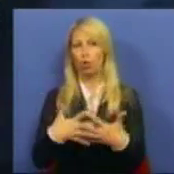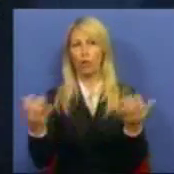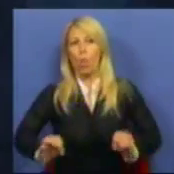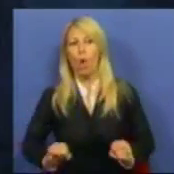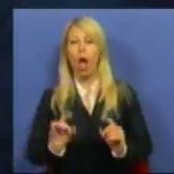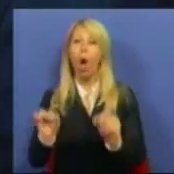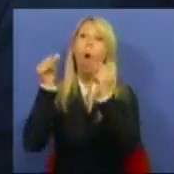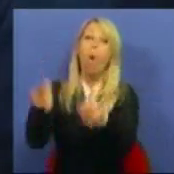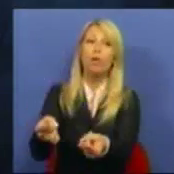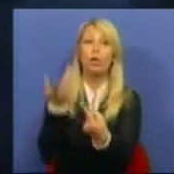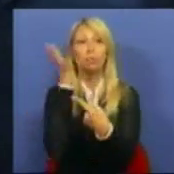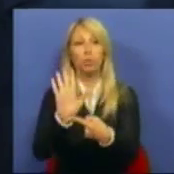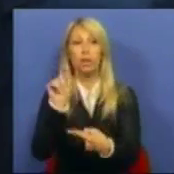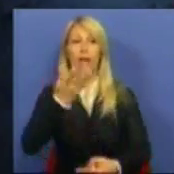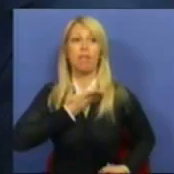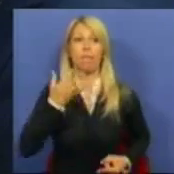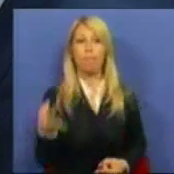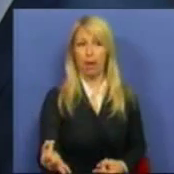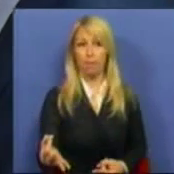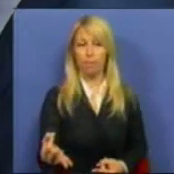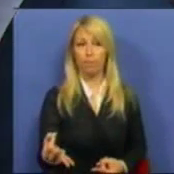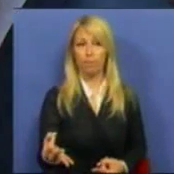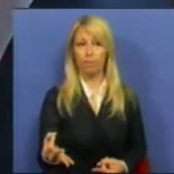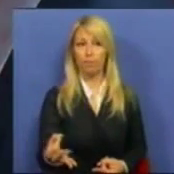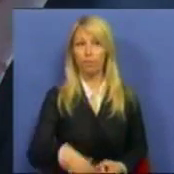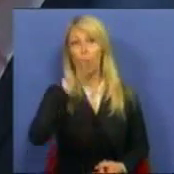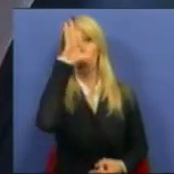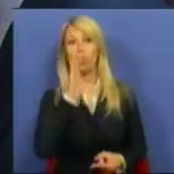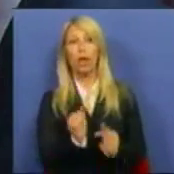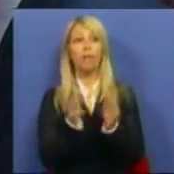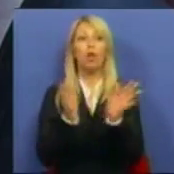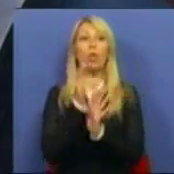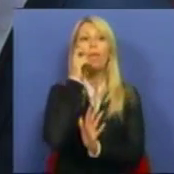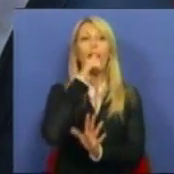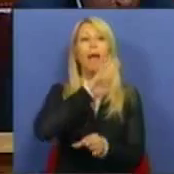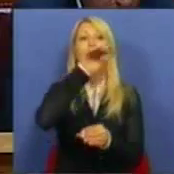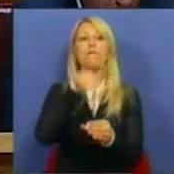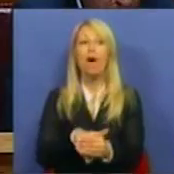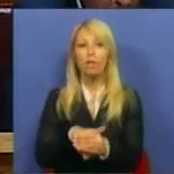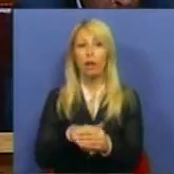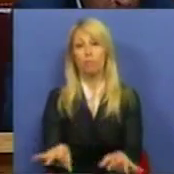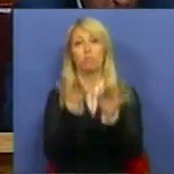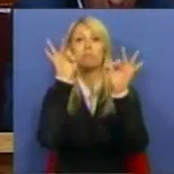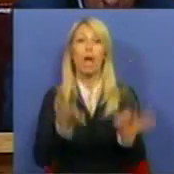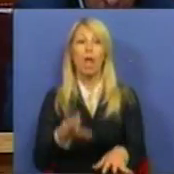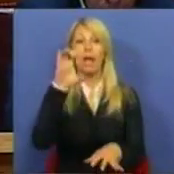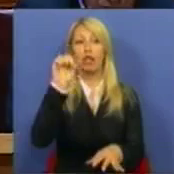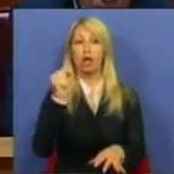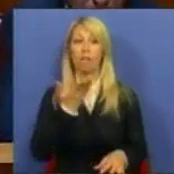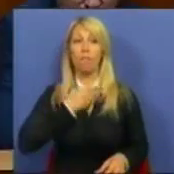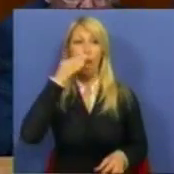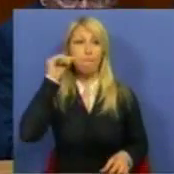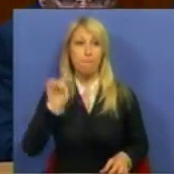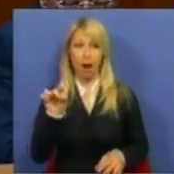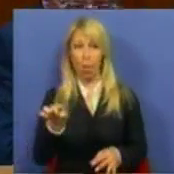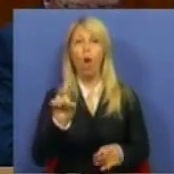como por exemplo a EDP, o Estado e todos aqueles que votam, como por exemplo a Caixa Geral de Depósitos, como